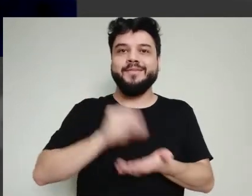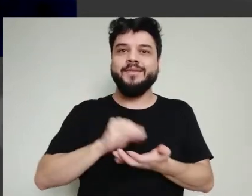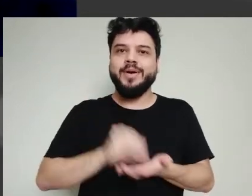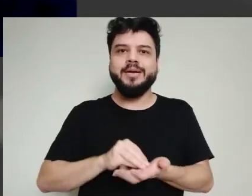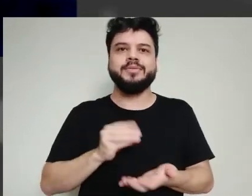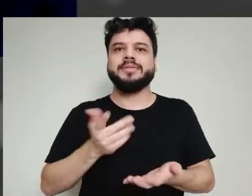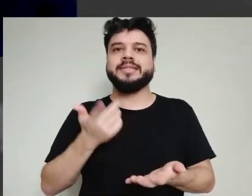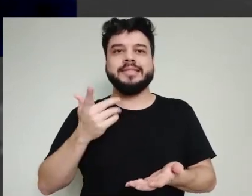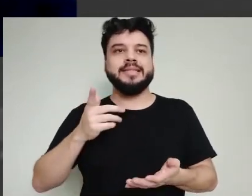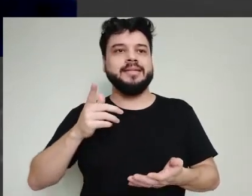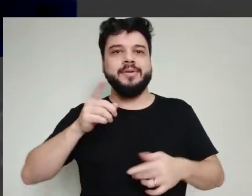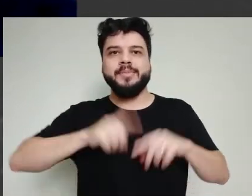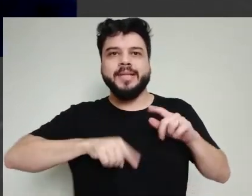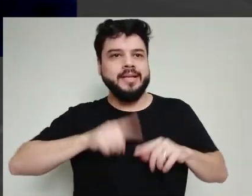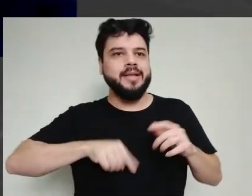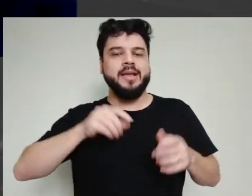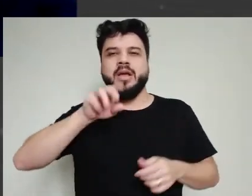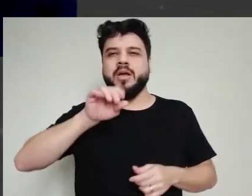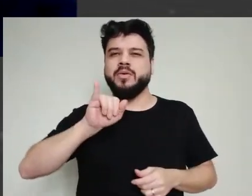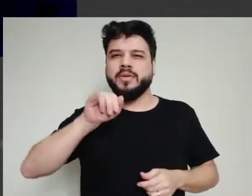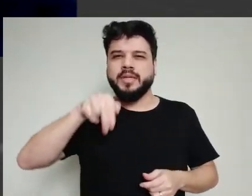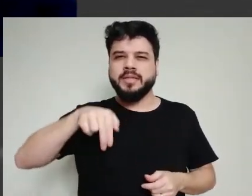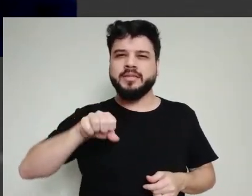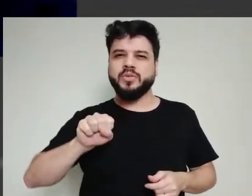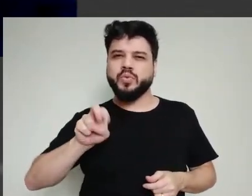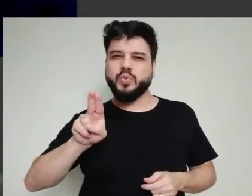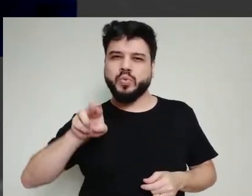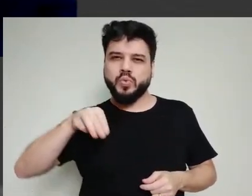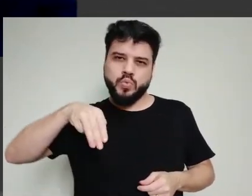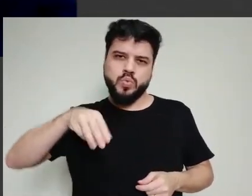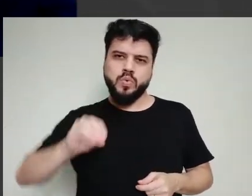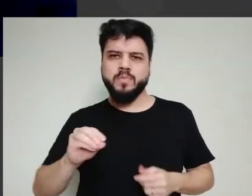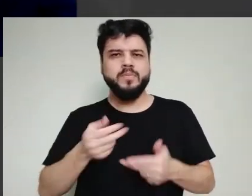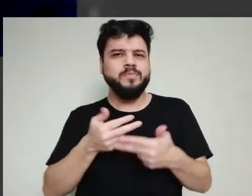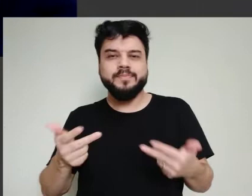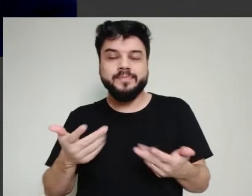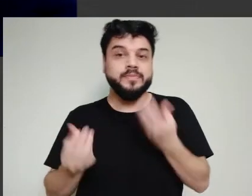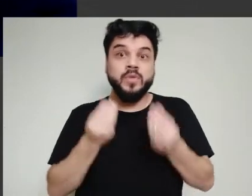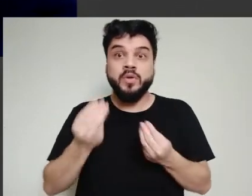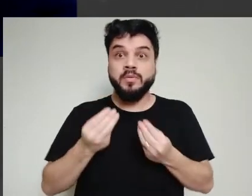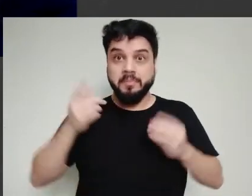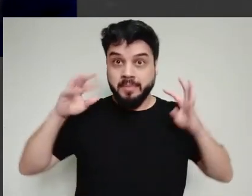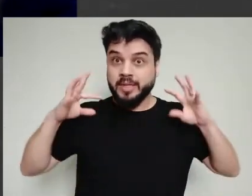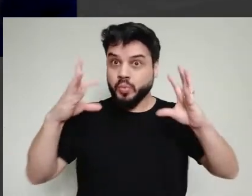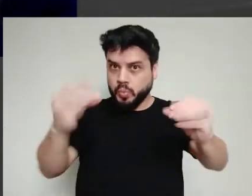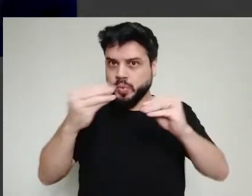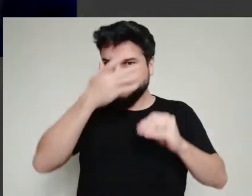grande assim, a gente pode esperar aí sucesso ou também dificuldades?